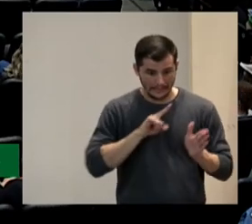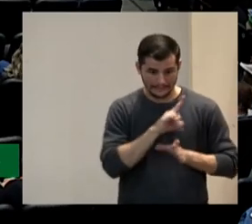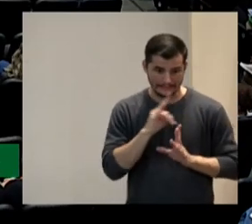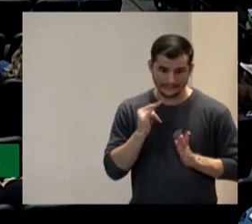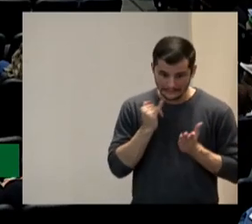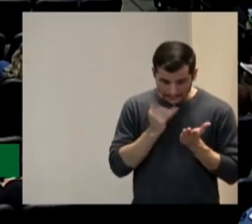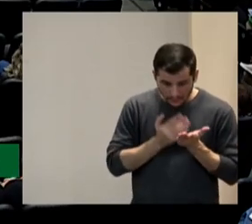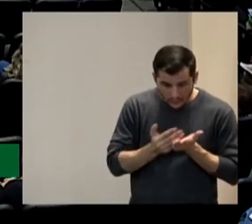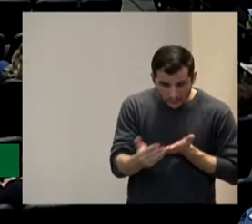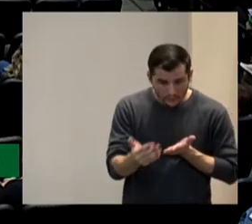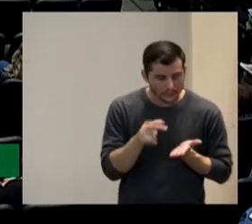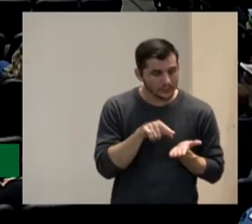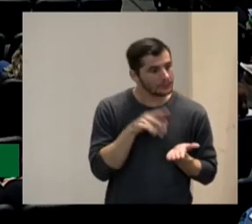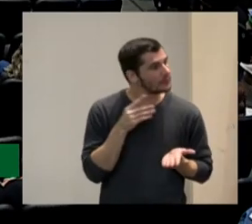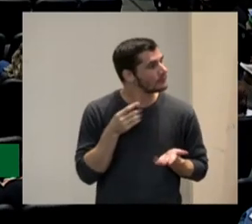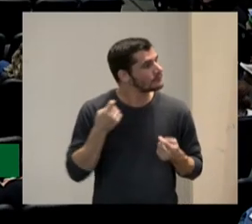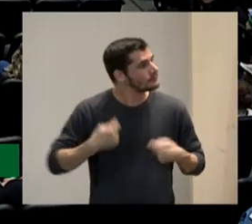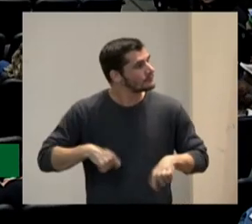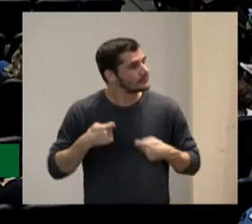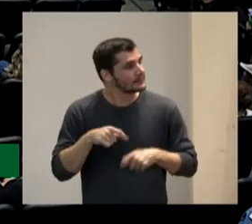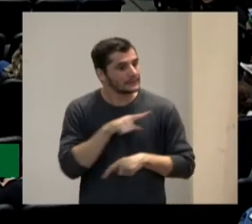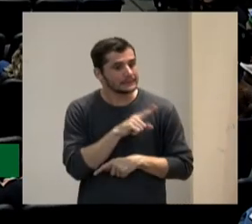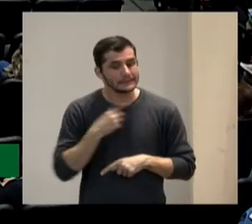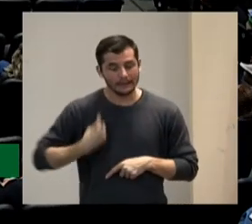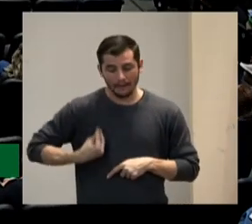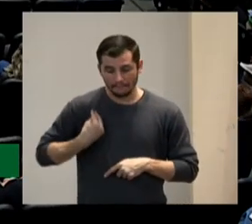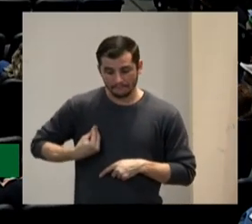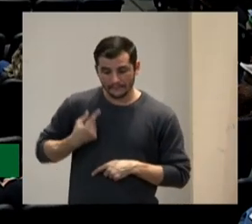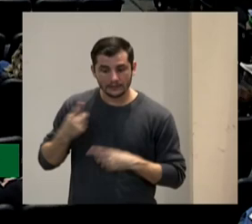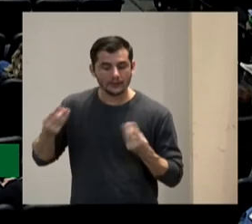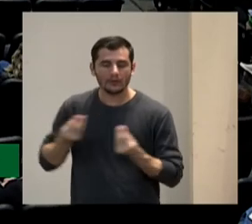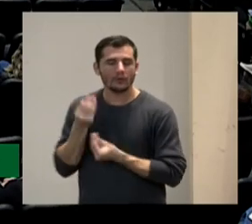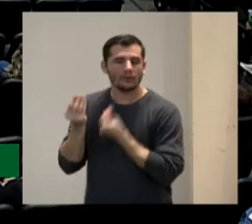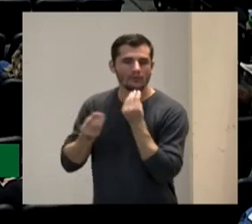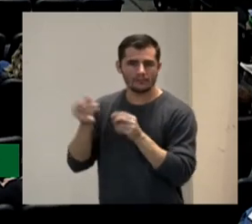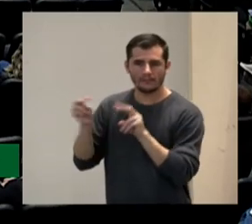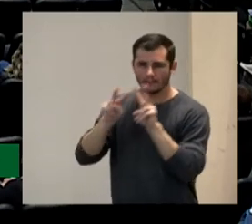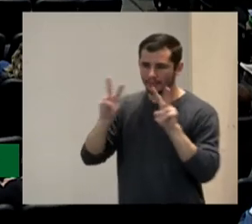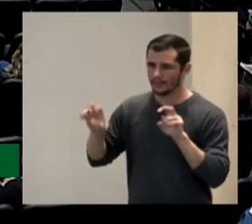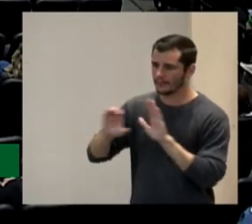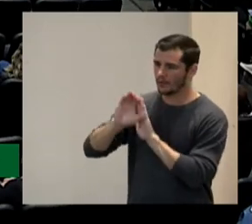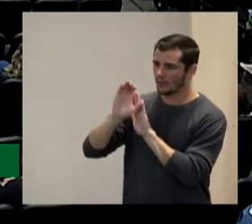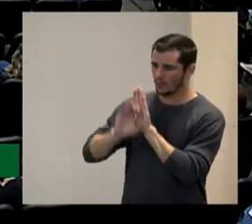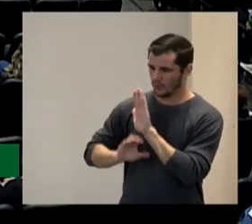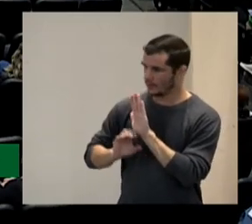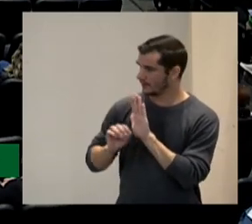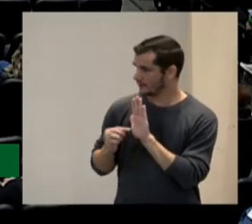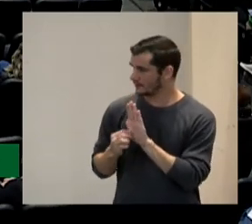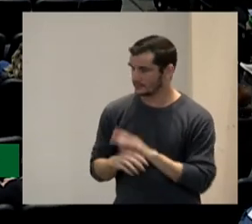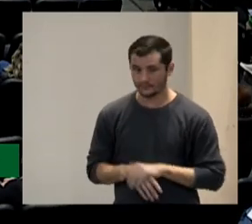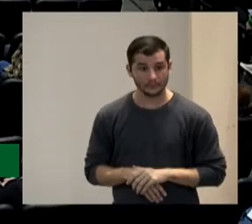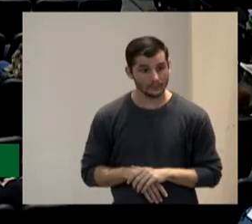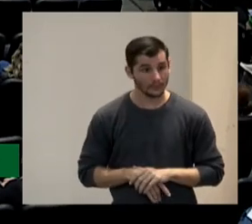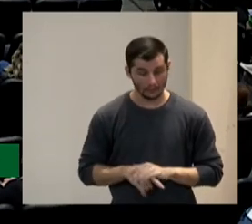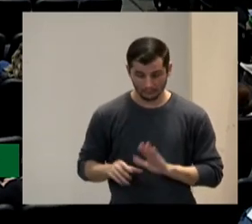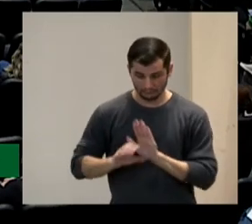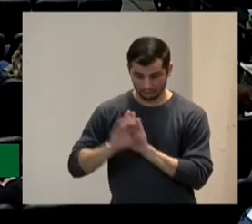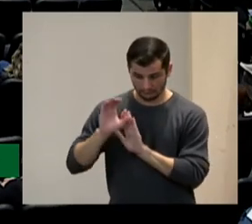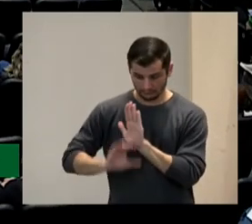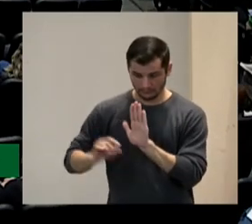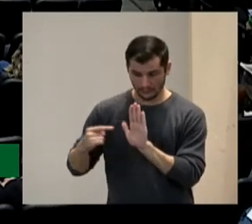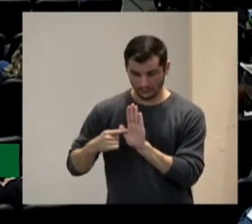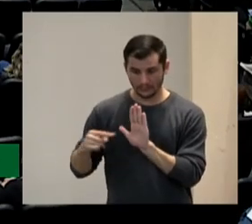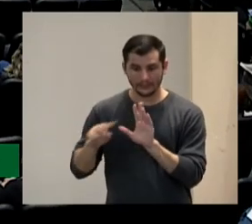eu tenho que entrar a falar de currículo porque uma das coisas que ainda